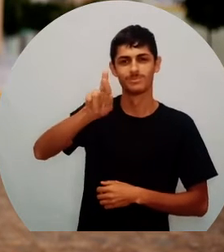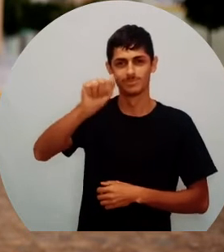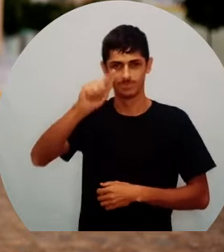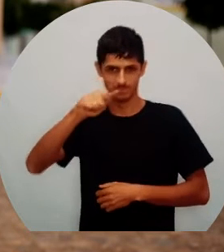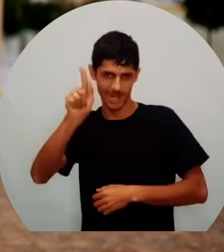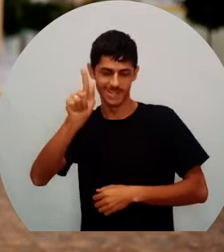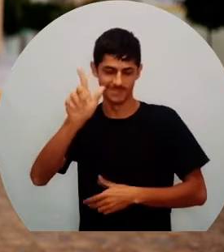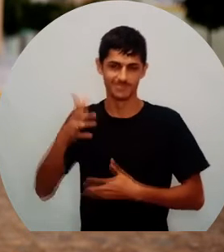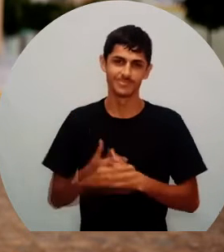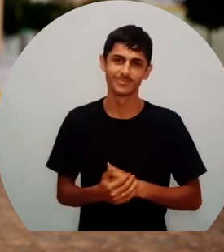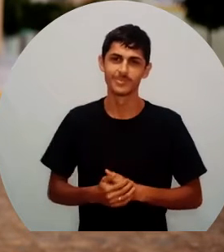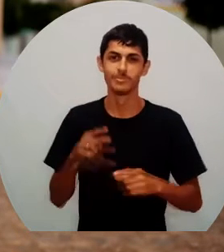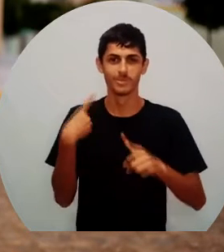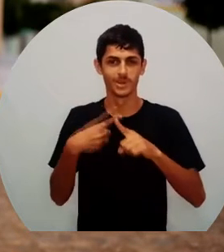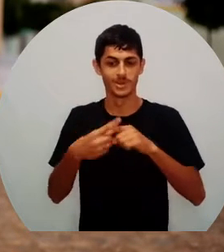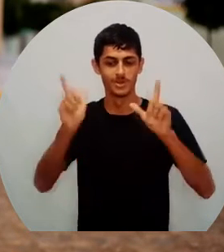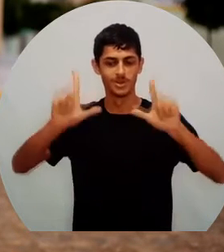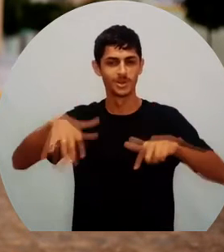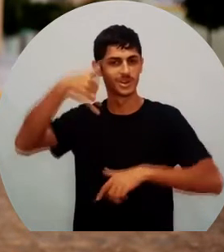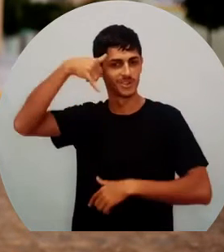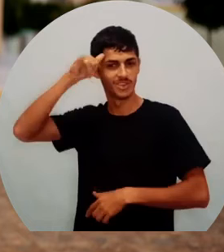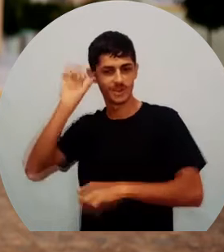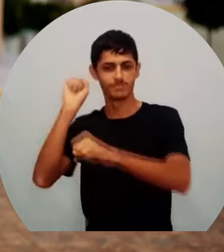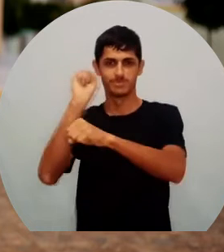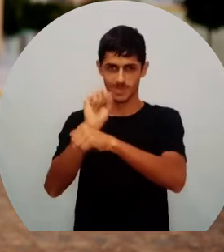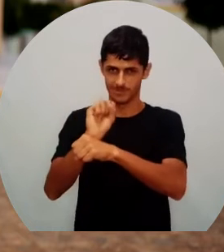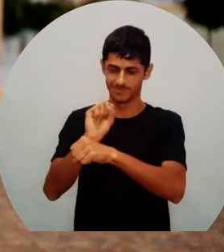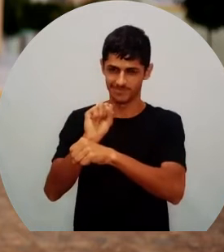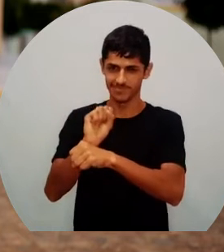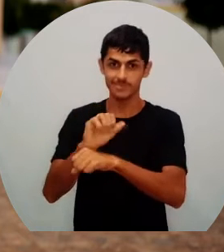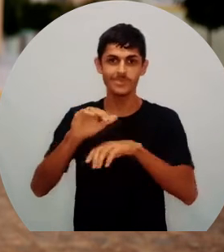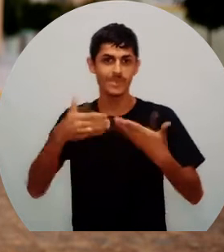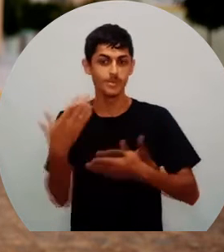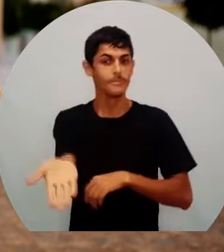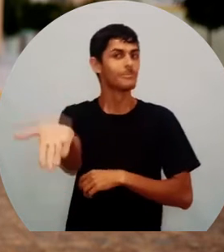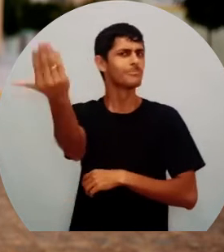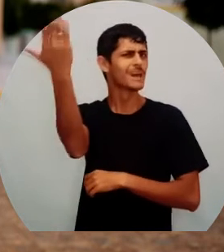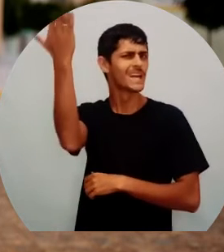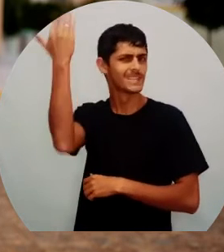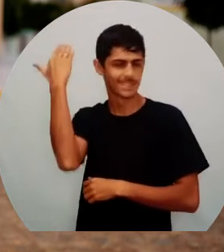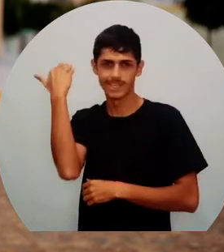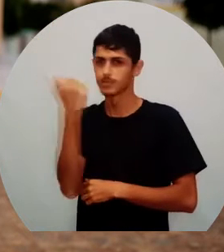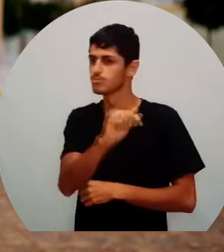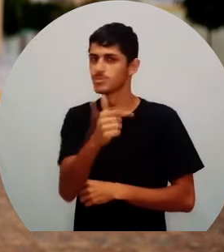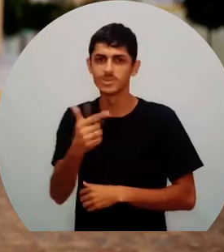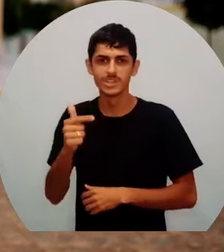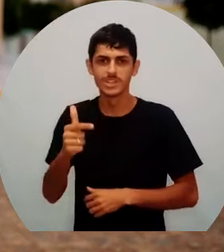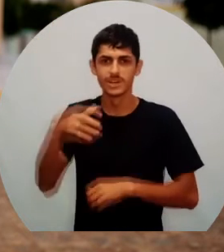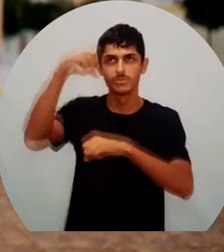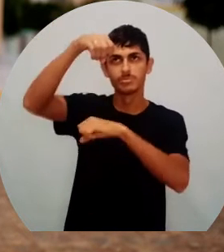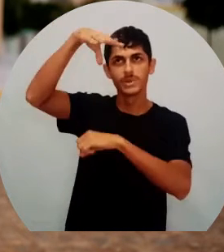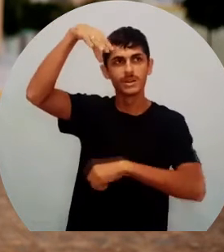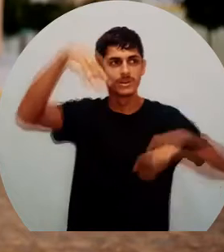também, sabemos que no início aqui, não tinha iluminação de jeito nenhum. As festas, era a Lampião, a